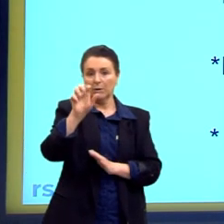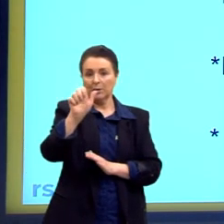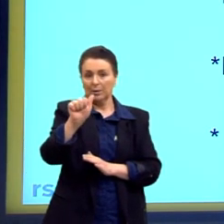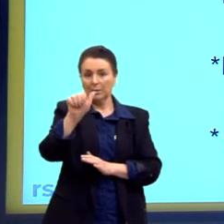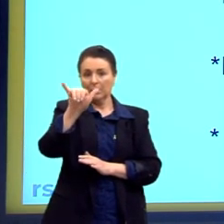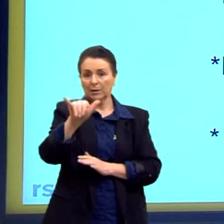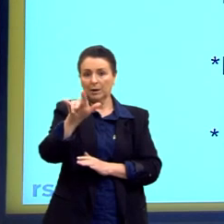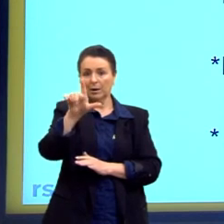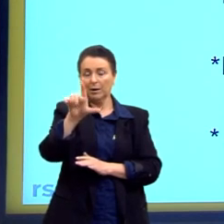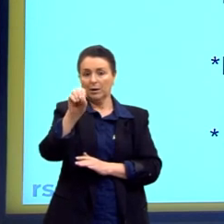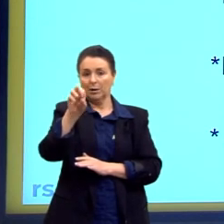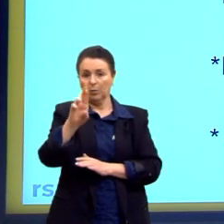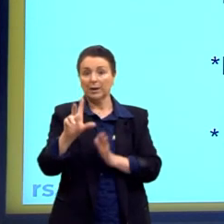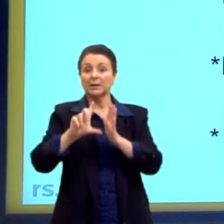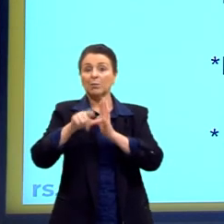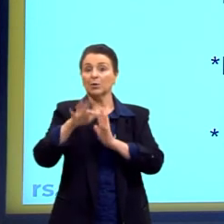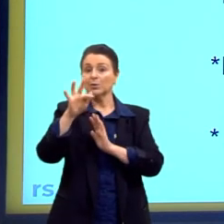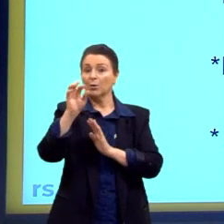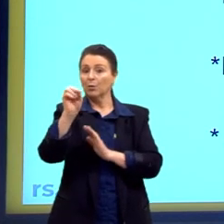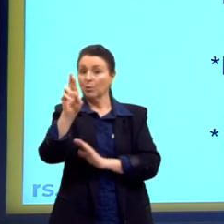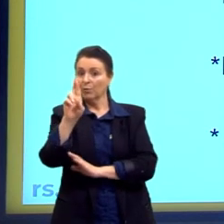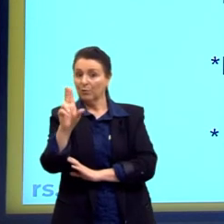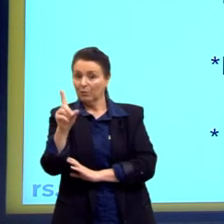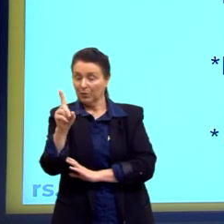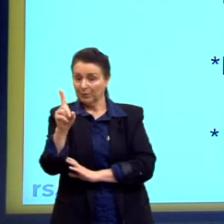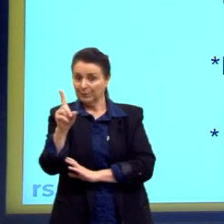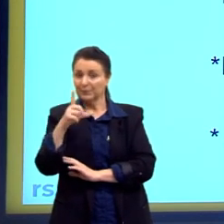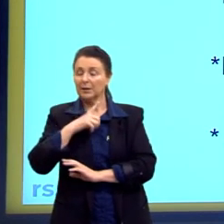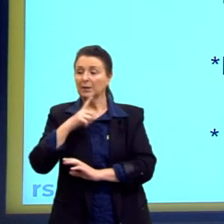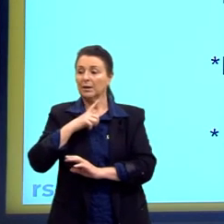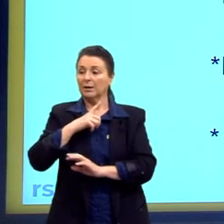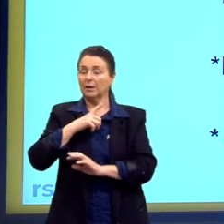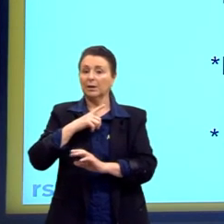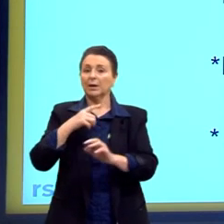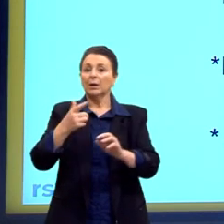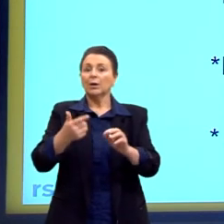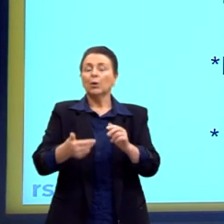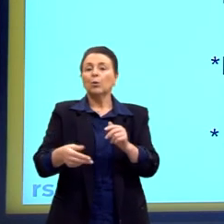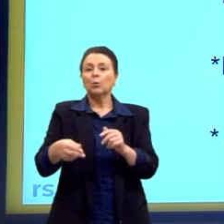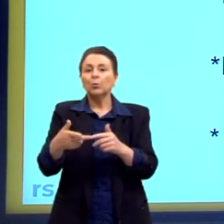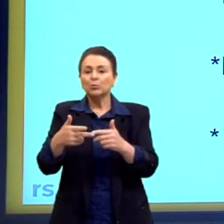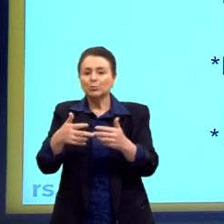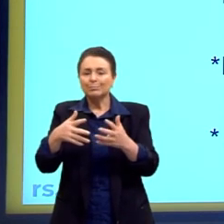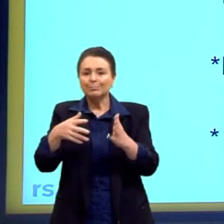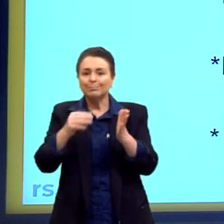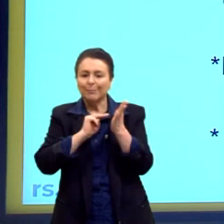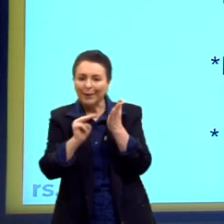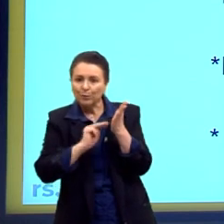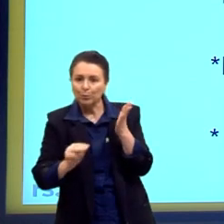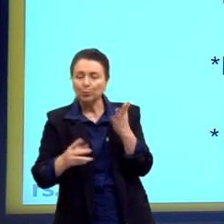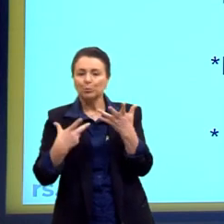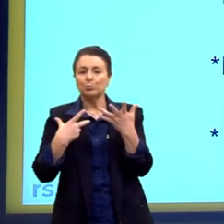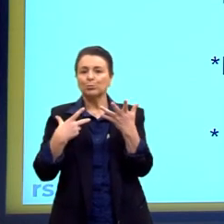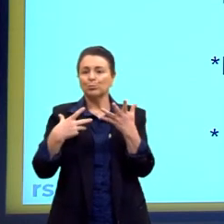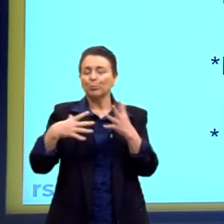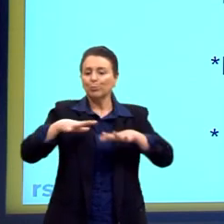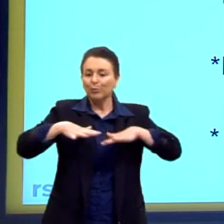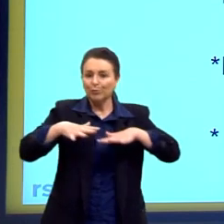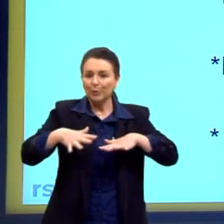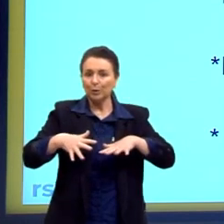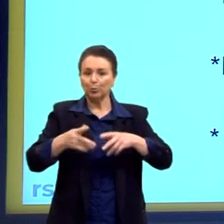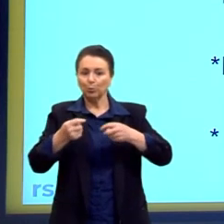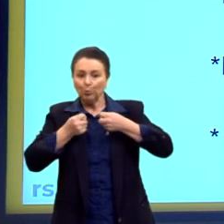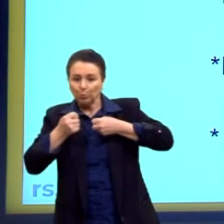e o R4 é o primeiro que coloca na fábrica da Ford. Então, os métodos, os movimentos, controlar o tempo de trabalho